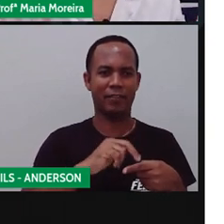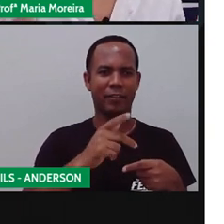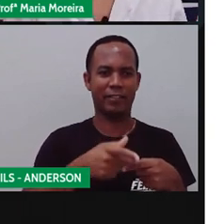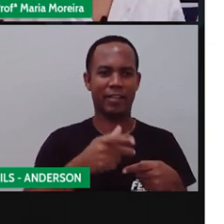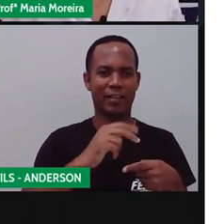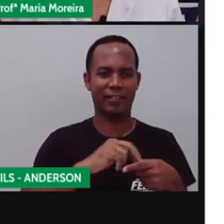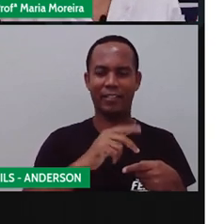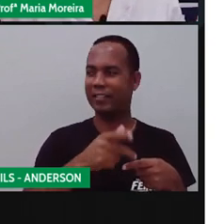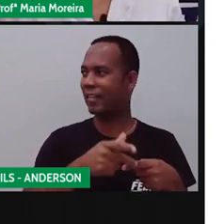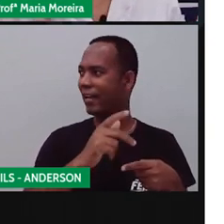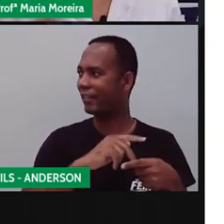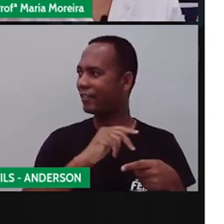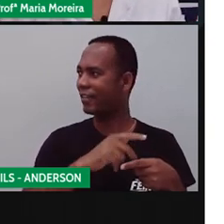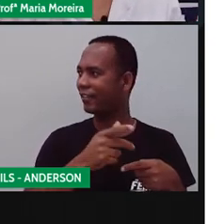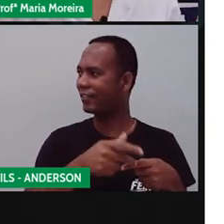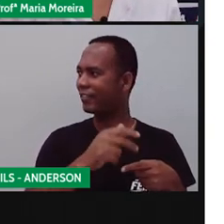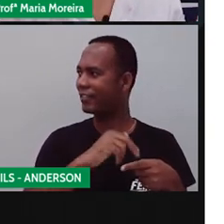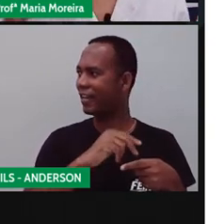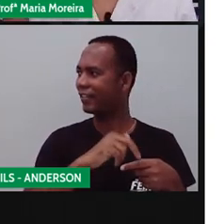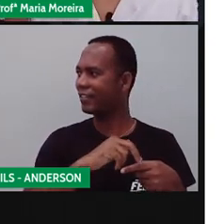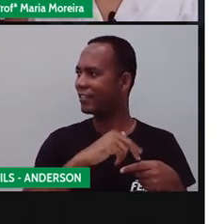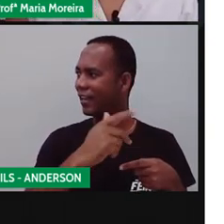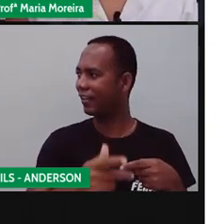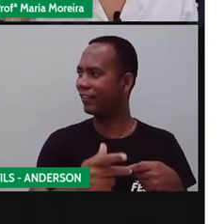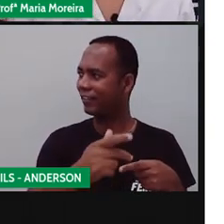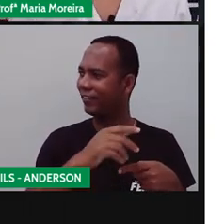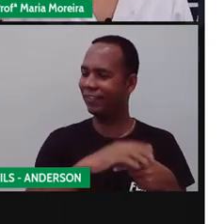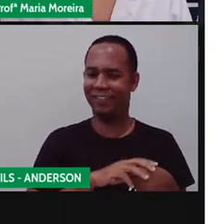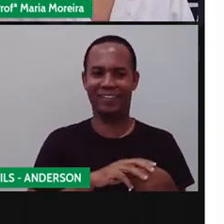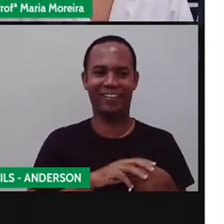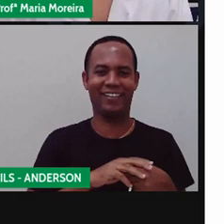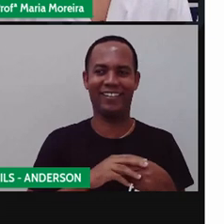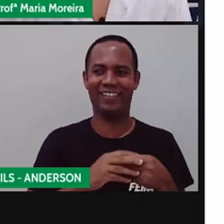Ano, três. Não. Zigue-zague, zigue-zague e sai.